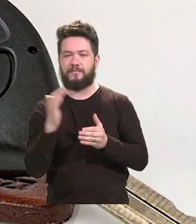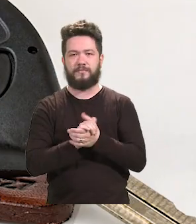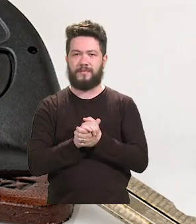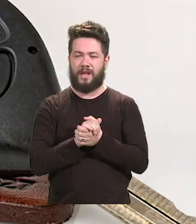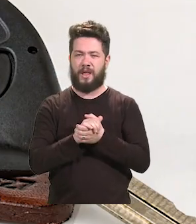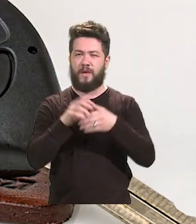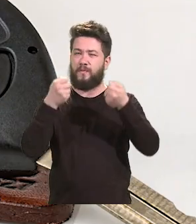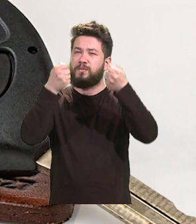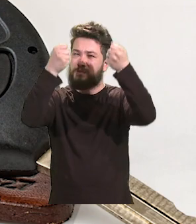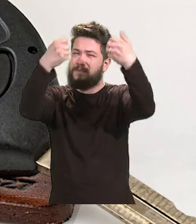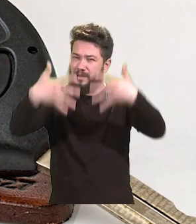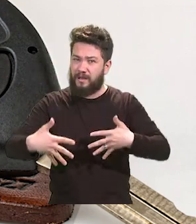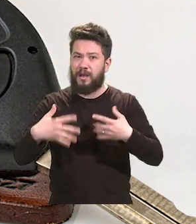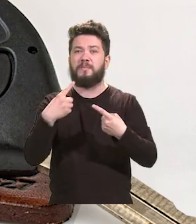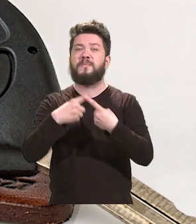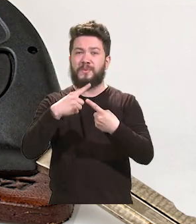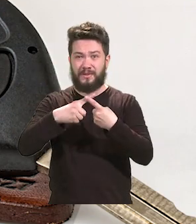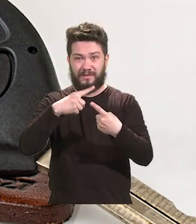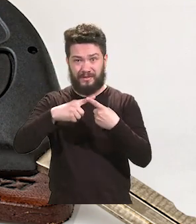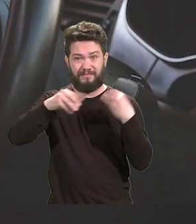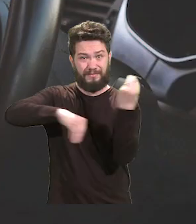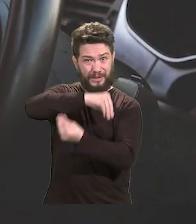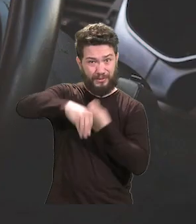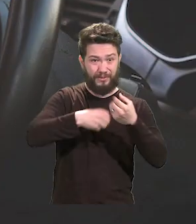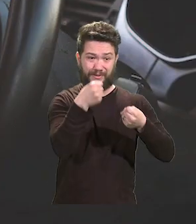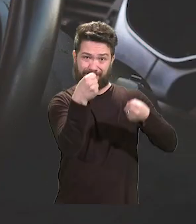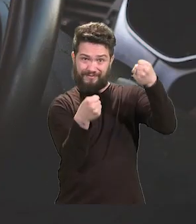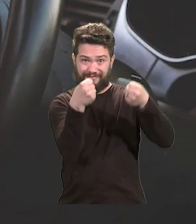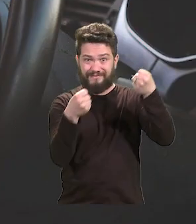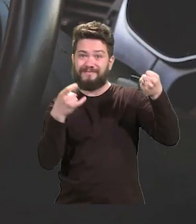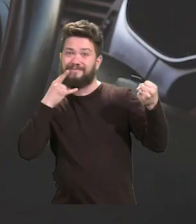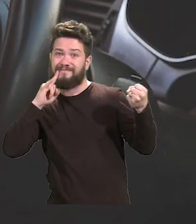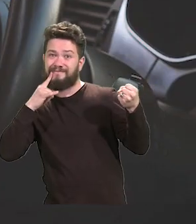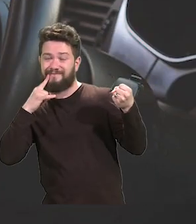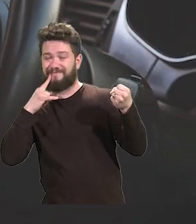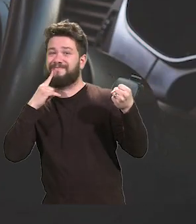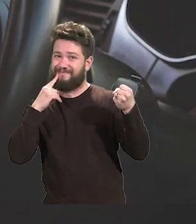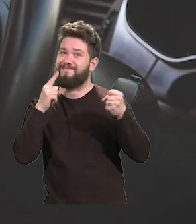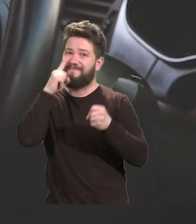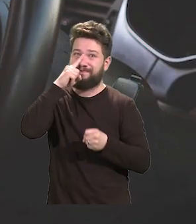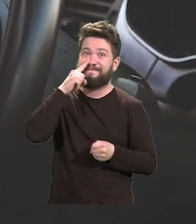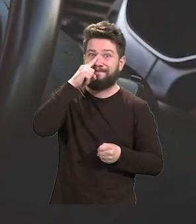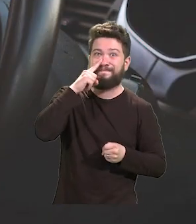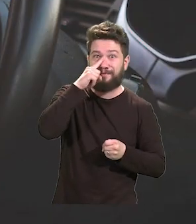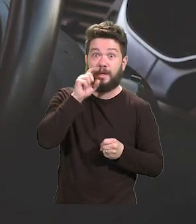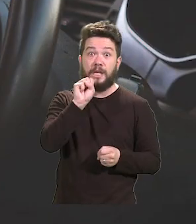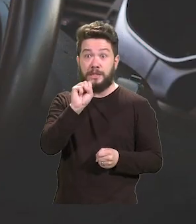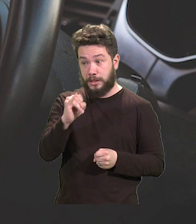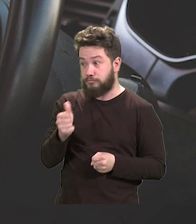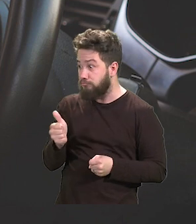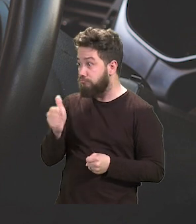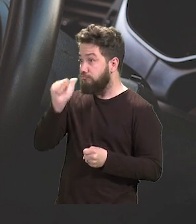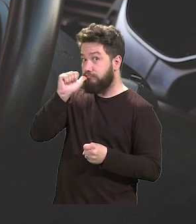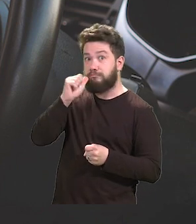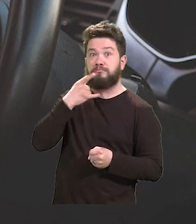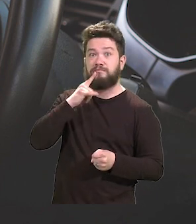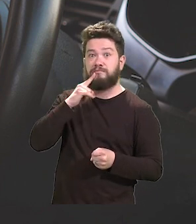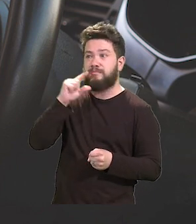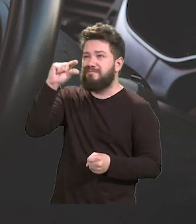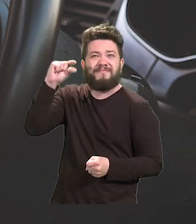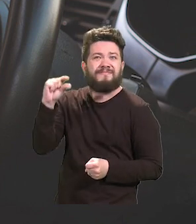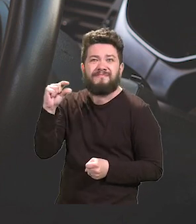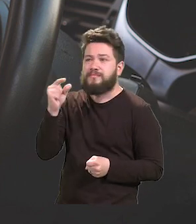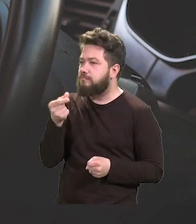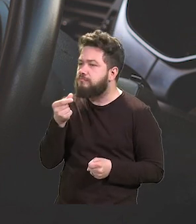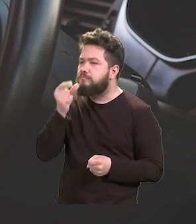combinação de álcool e direção é tão perigosa. Quando ingerimos bebida alcoólica, basta uma pequena quantidade para